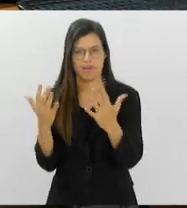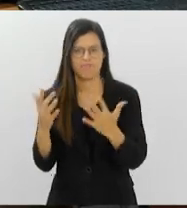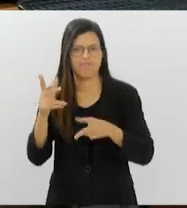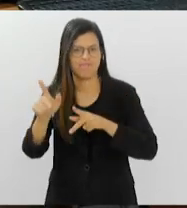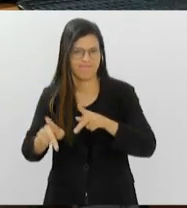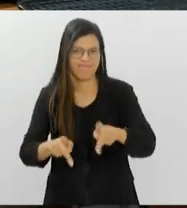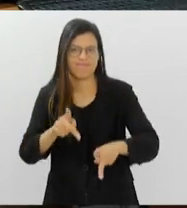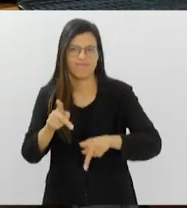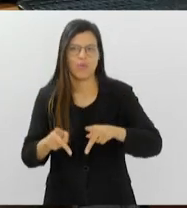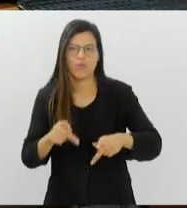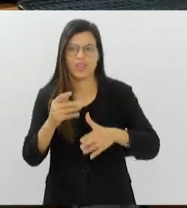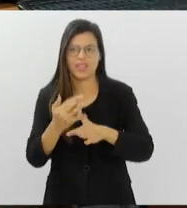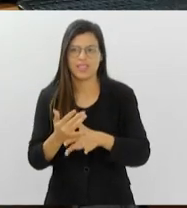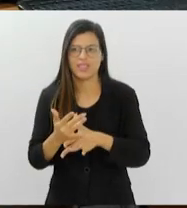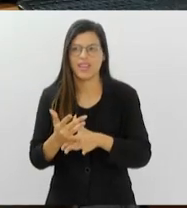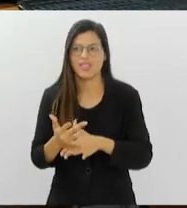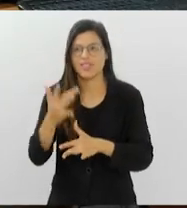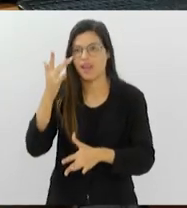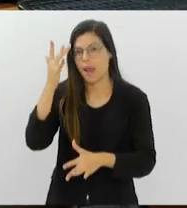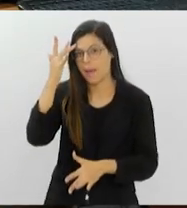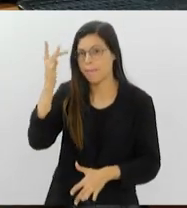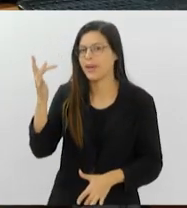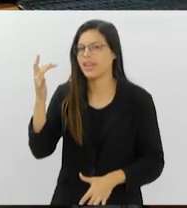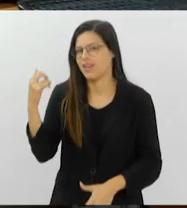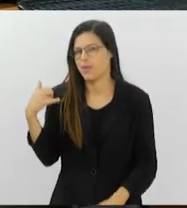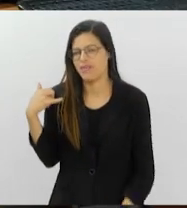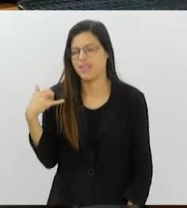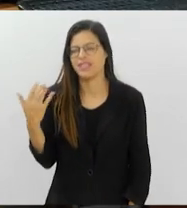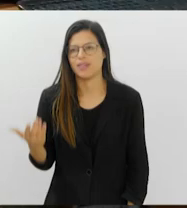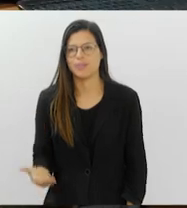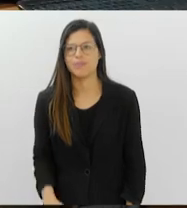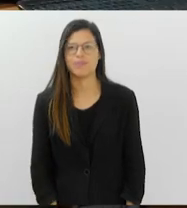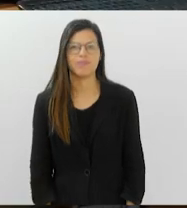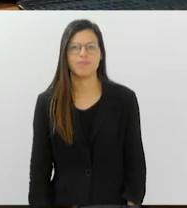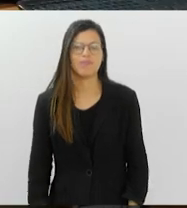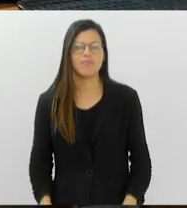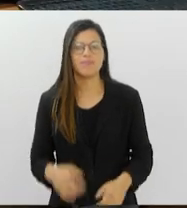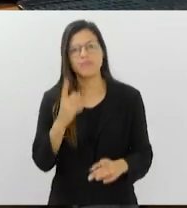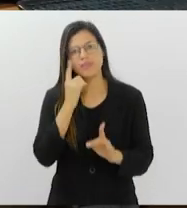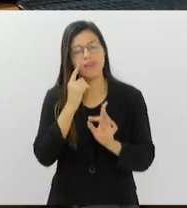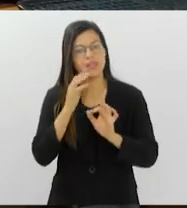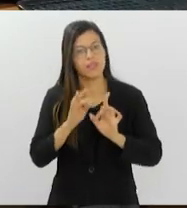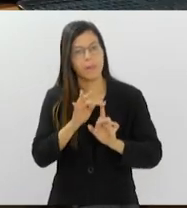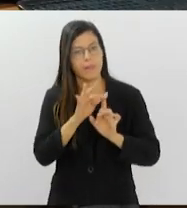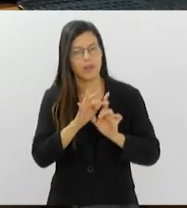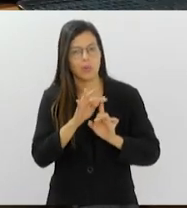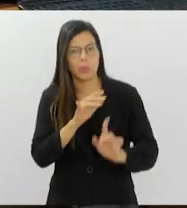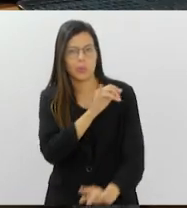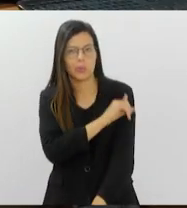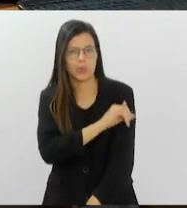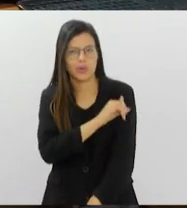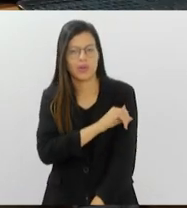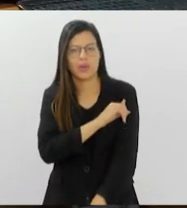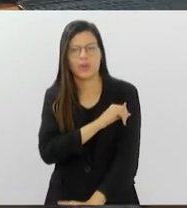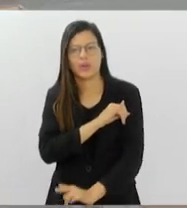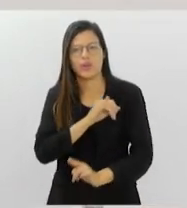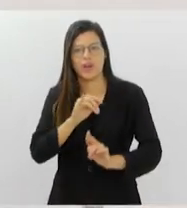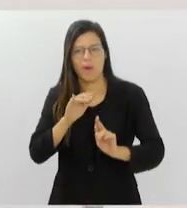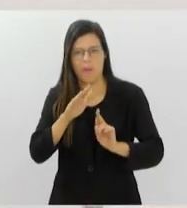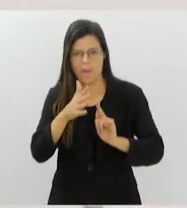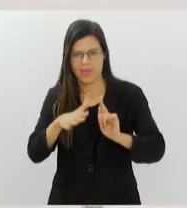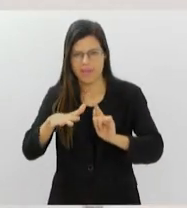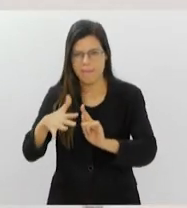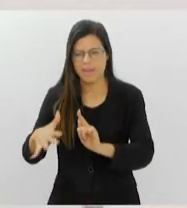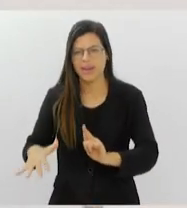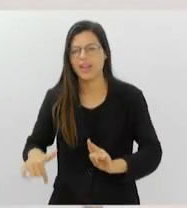Sapucaia. Esse aniversário é amanhã. E vamos ver agora como está o tempo aqui no Rio de Janeiro. Você vê imagens aí da Baía de Guanabara. O tempo